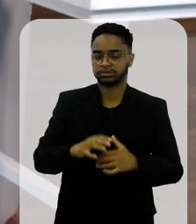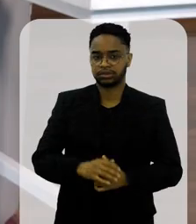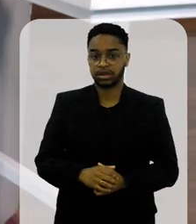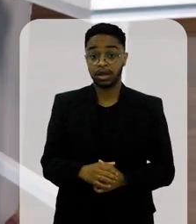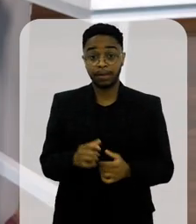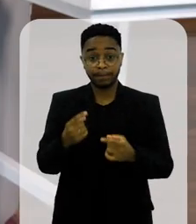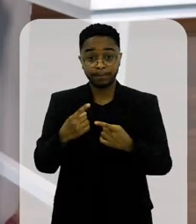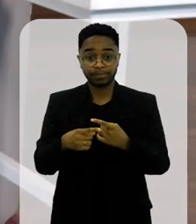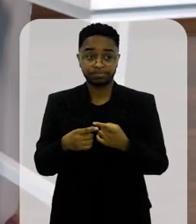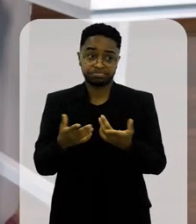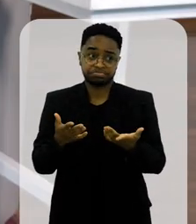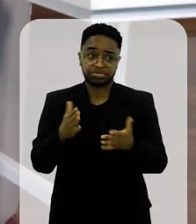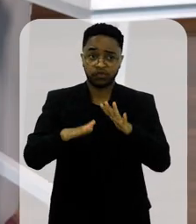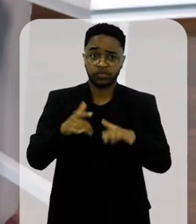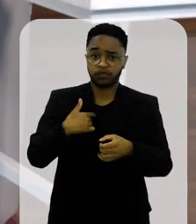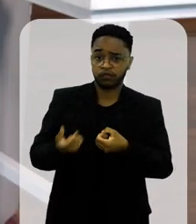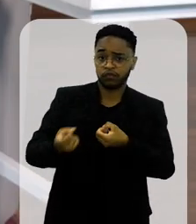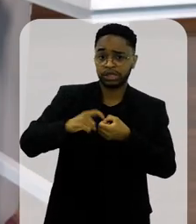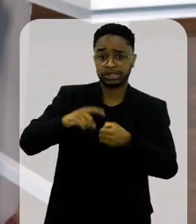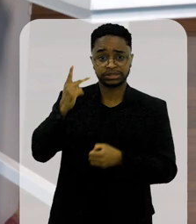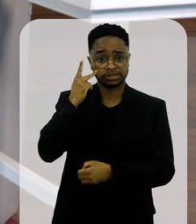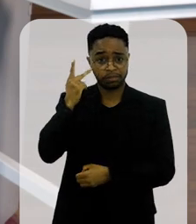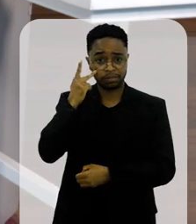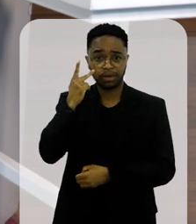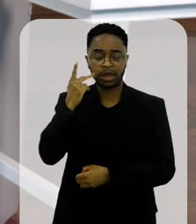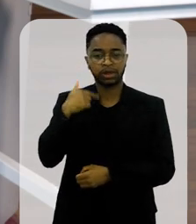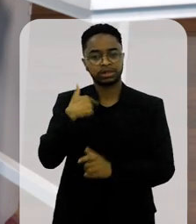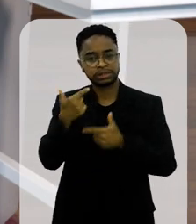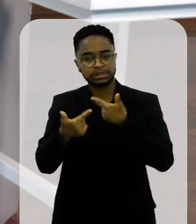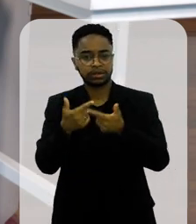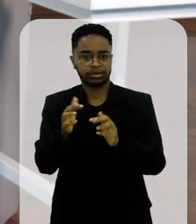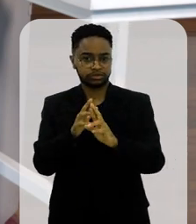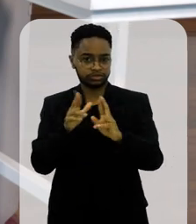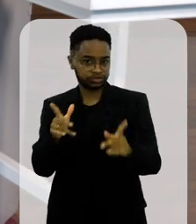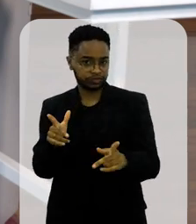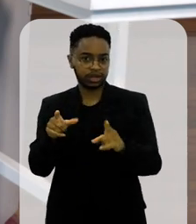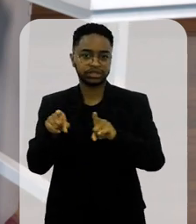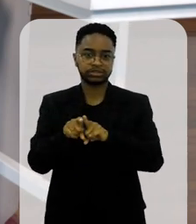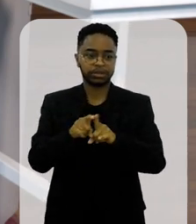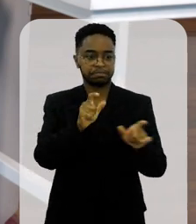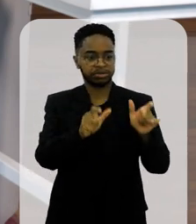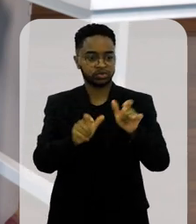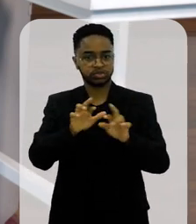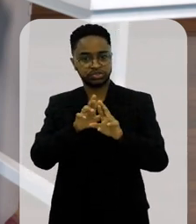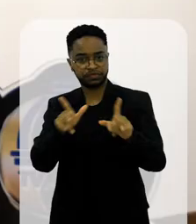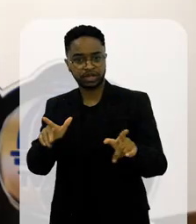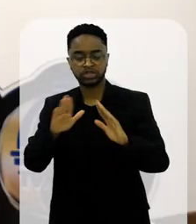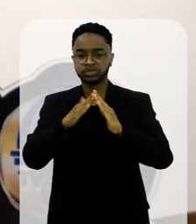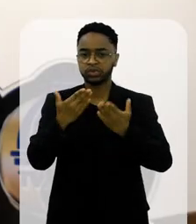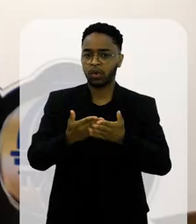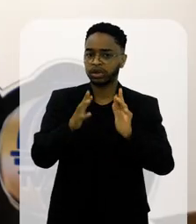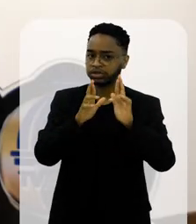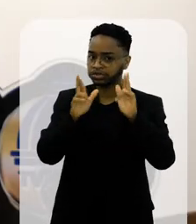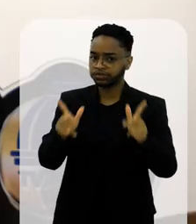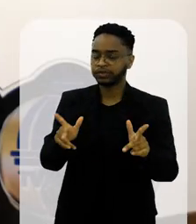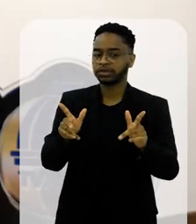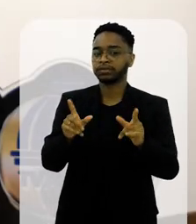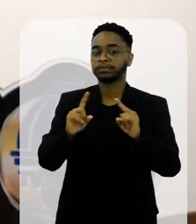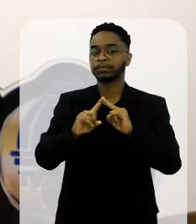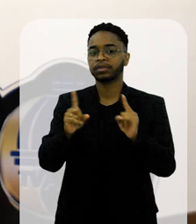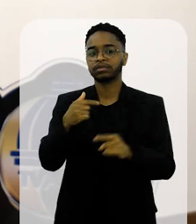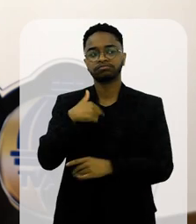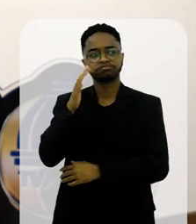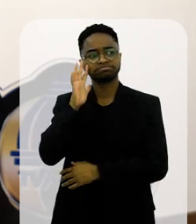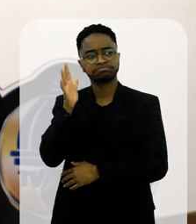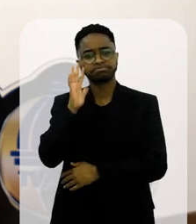naquele momento, talvez por eu estar voltando de São Paulo, que é um tipo de trabalho diferente, público diferente, escolas muito diferentes.